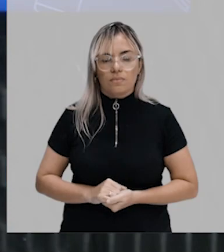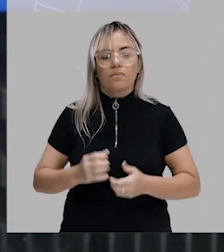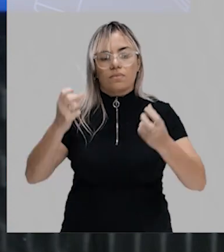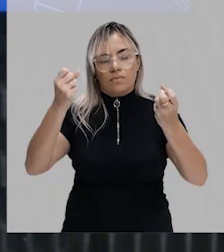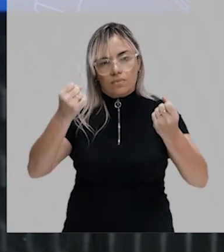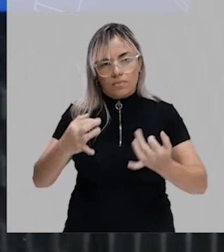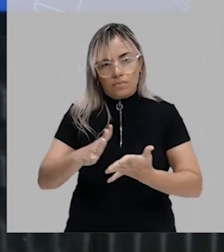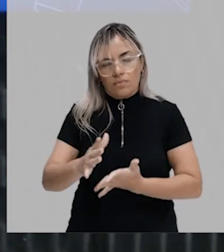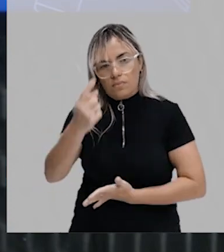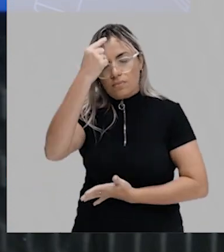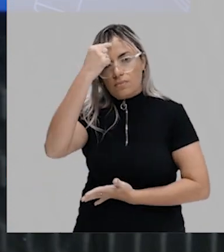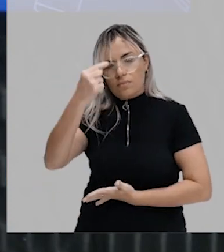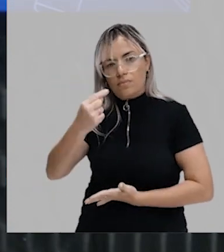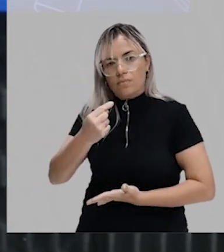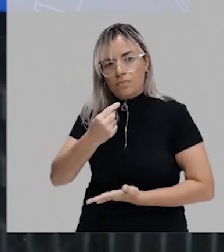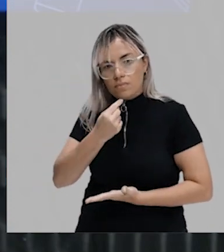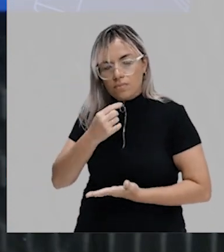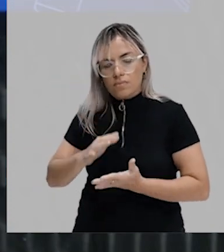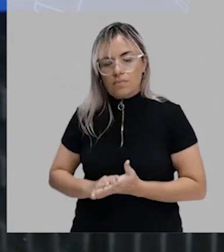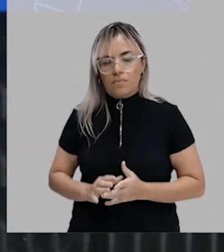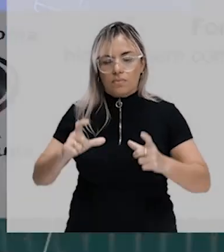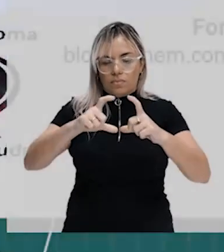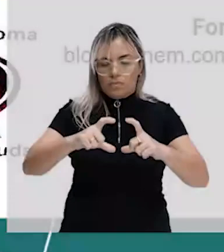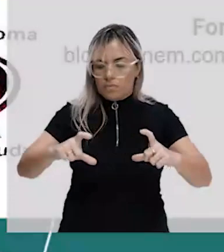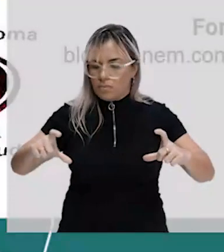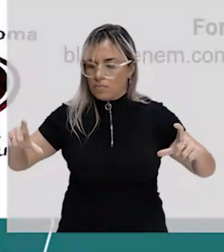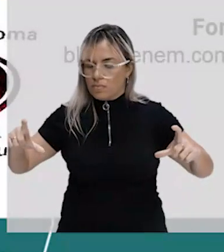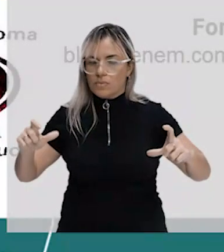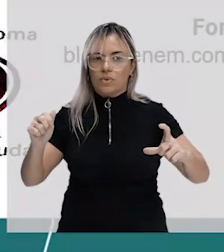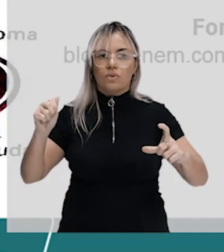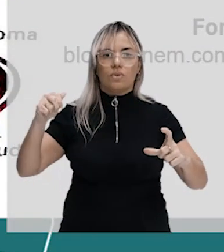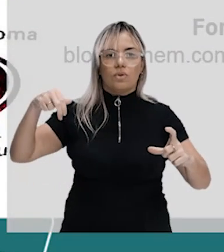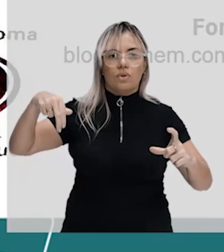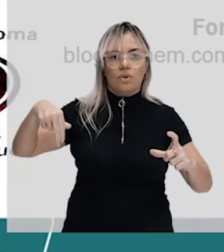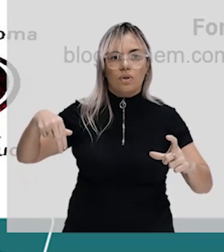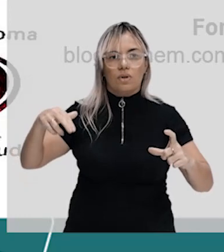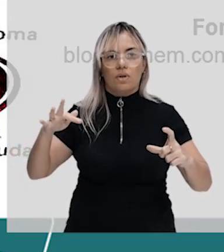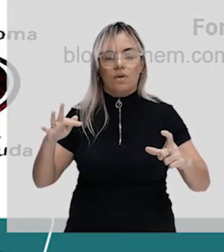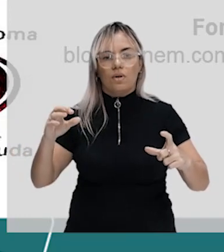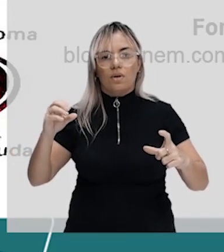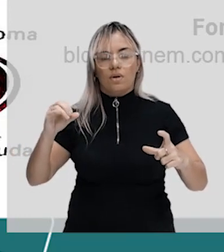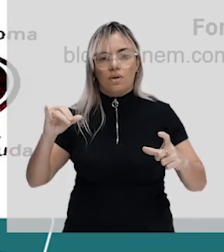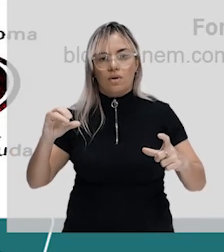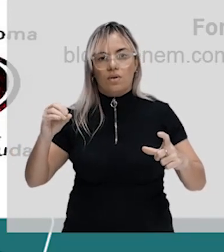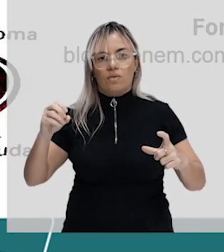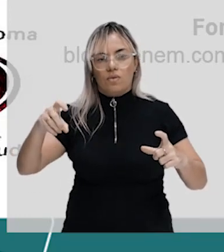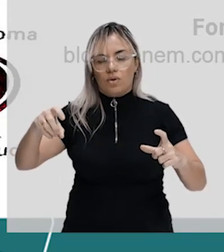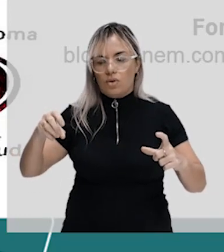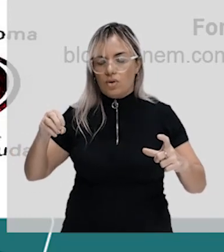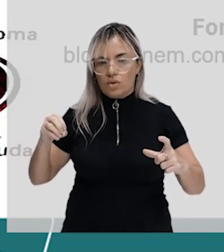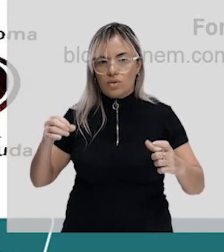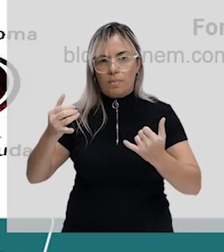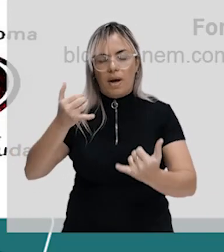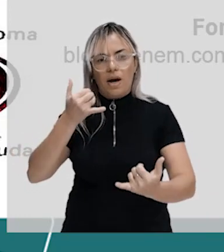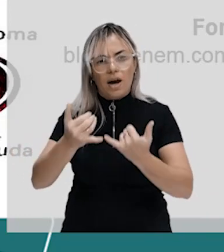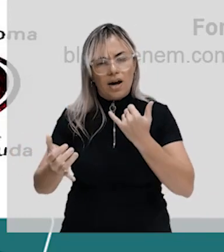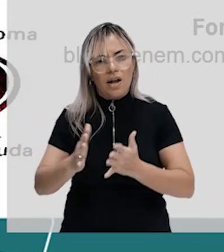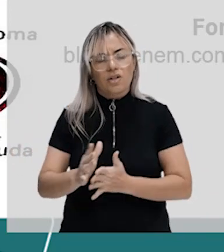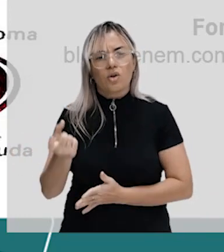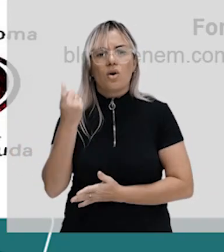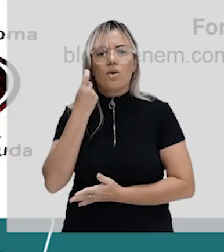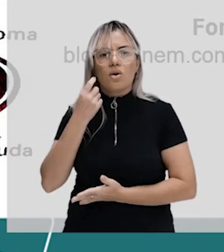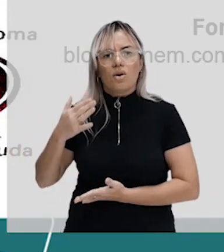Então vamos olhar aqui para o embrião do anfioxo. O que que é um anfioxo? É um animal semelhante a um peixe.